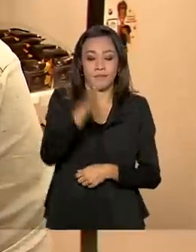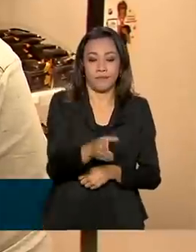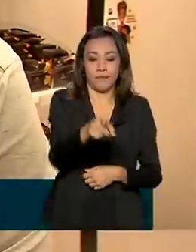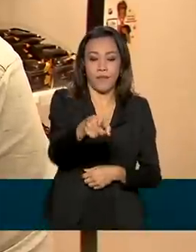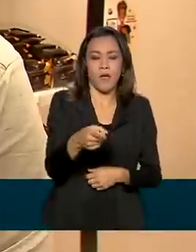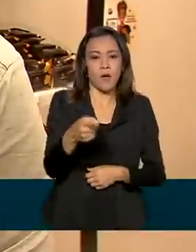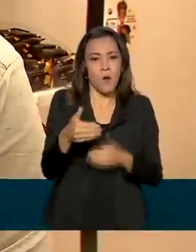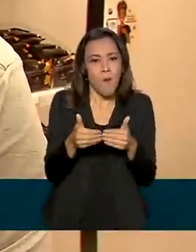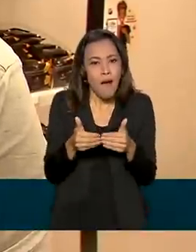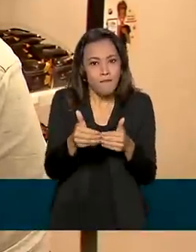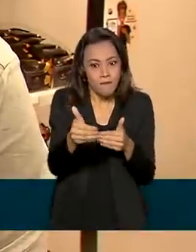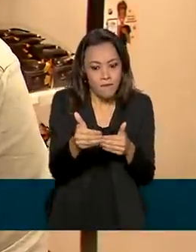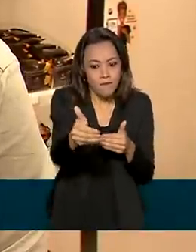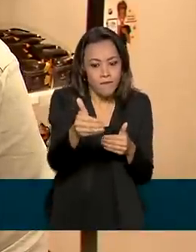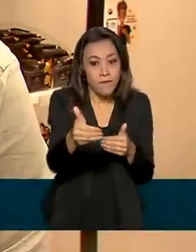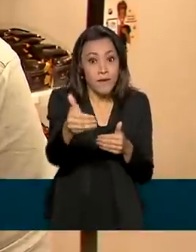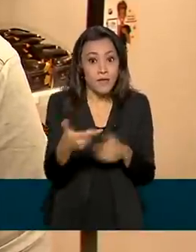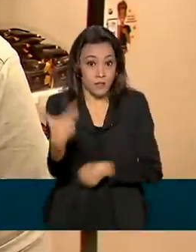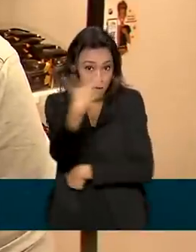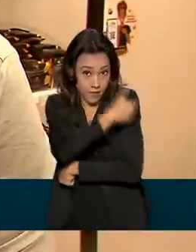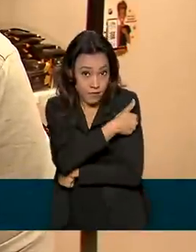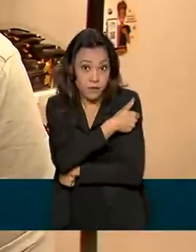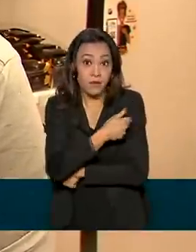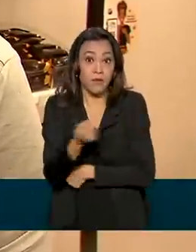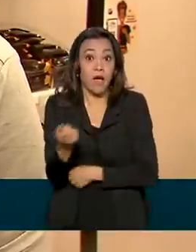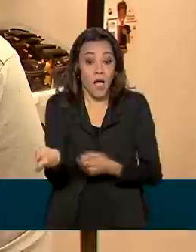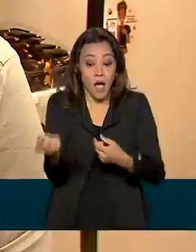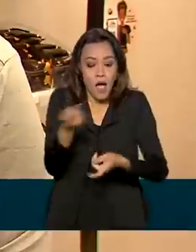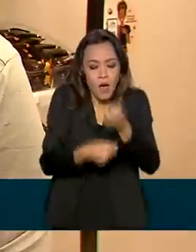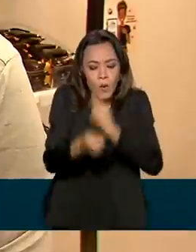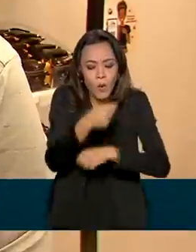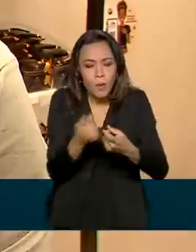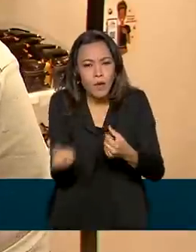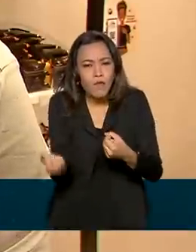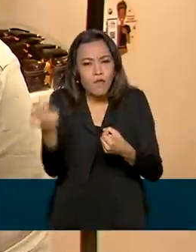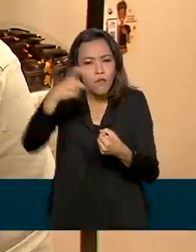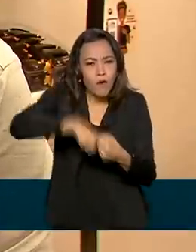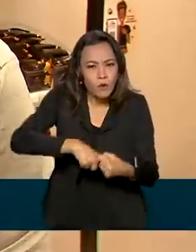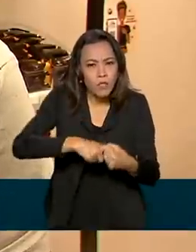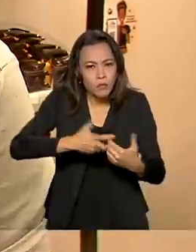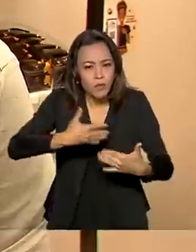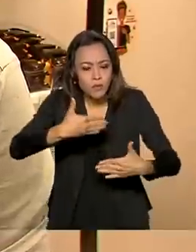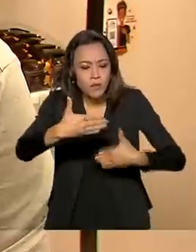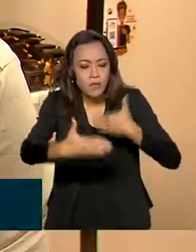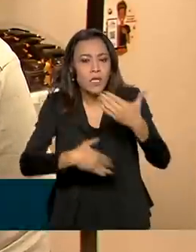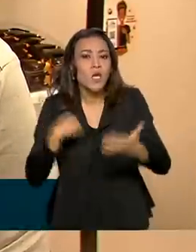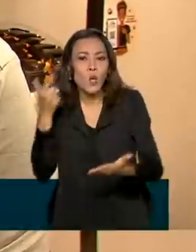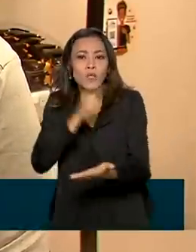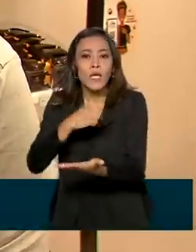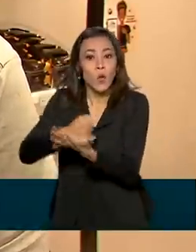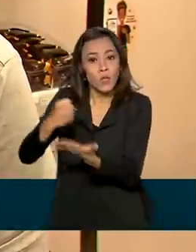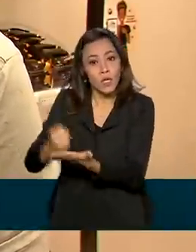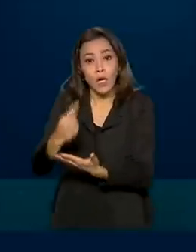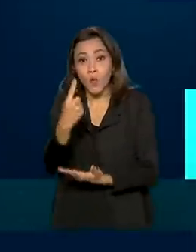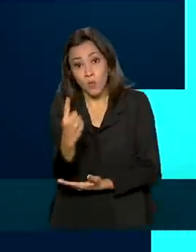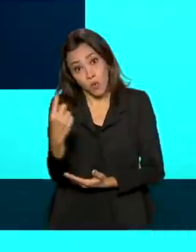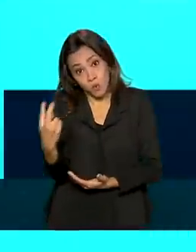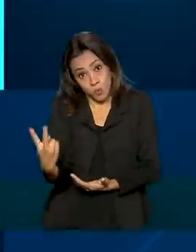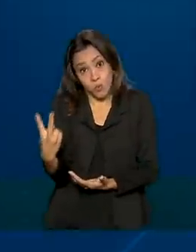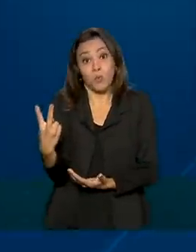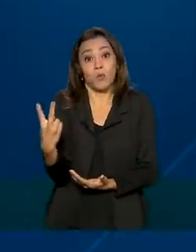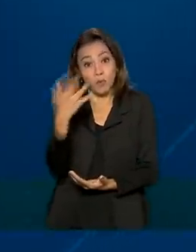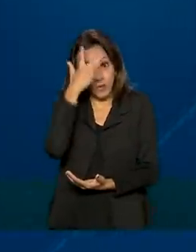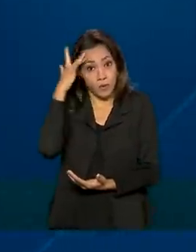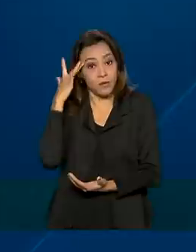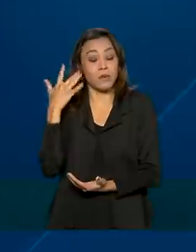vacinação, a economia realmente retome e à medida que essa economia retome, gente consiga contratar mais uma ou duas funcionários aqui para a empresa. De